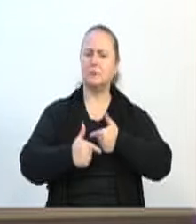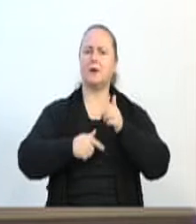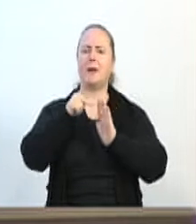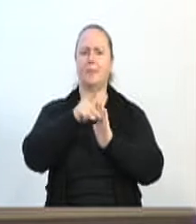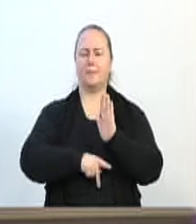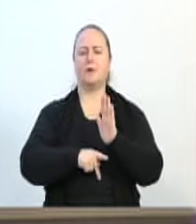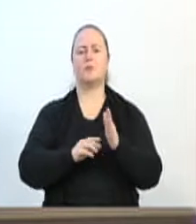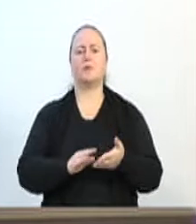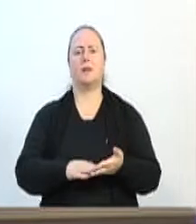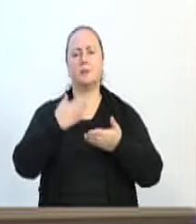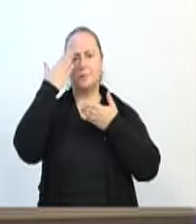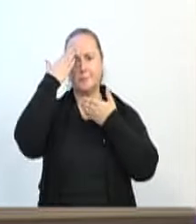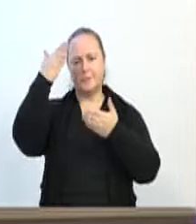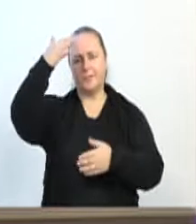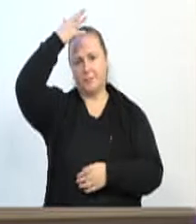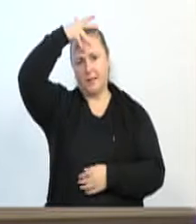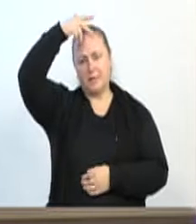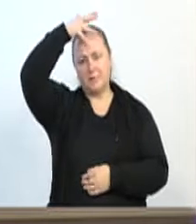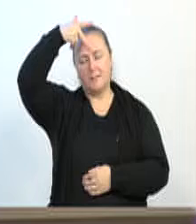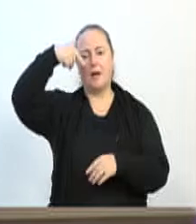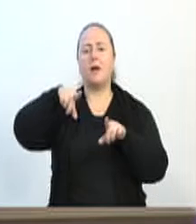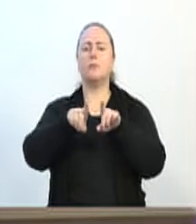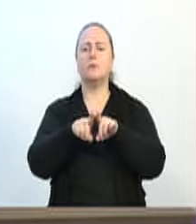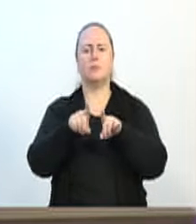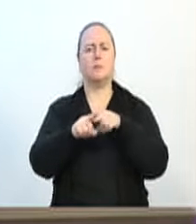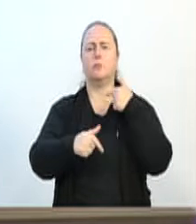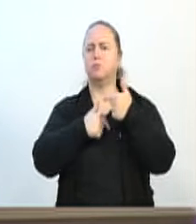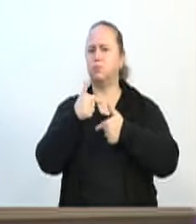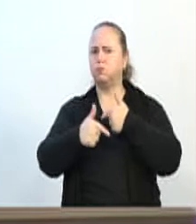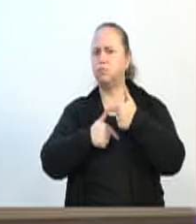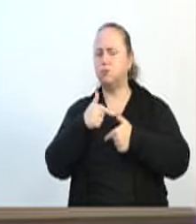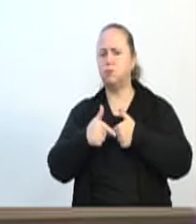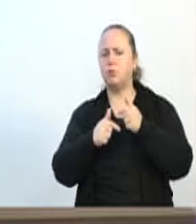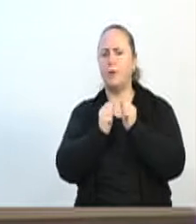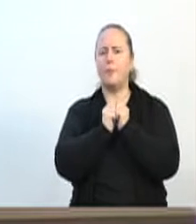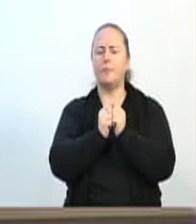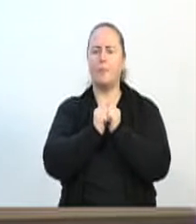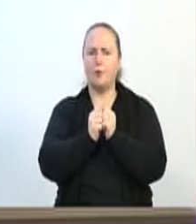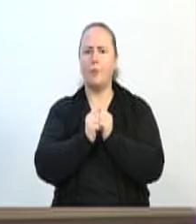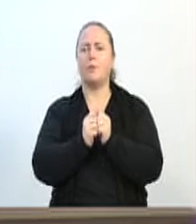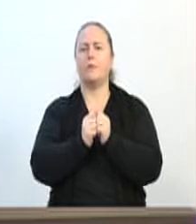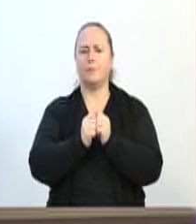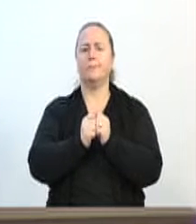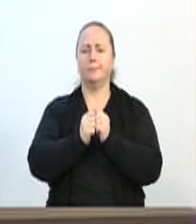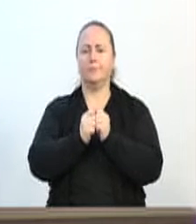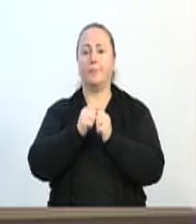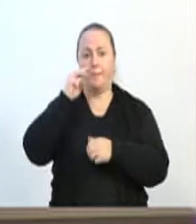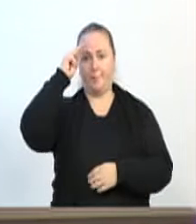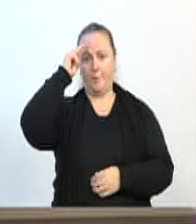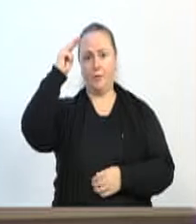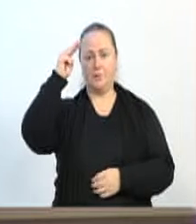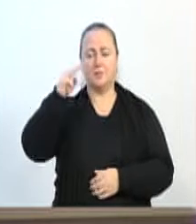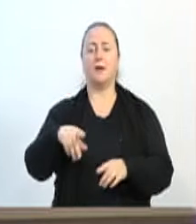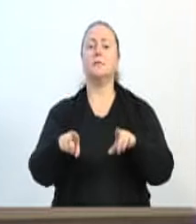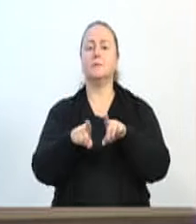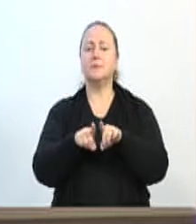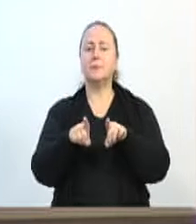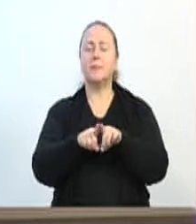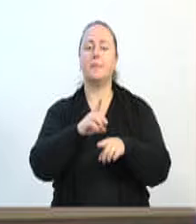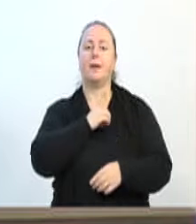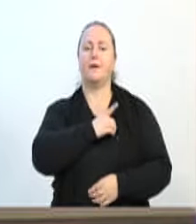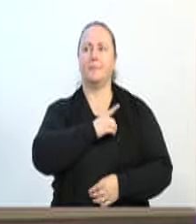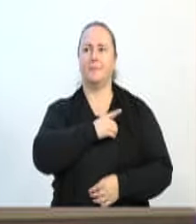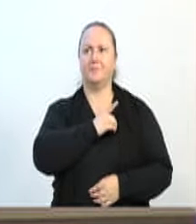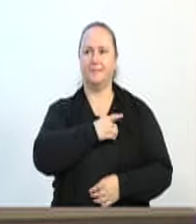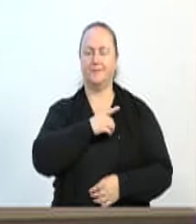Quero agradecer ao deputado Ismael dos Santos, que tem trabalhado muito junto ao governador para que isso aconteça, e também ao delegado